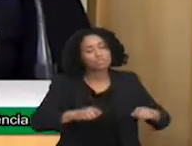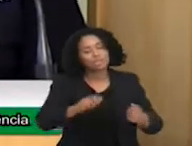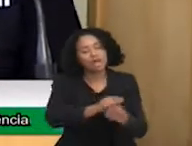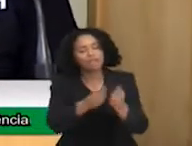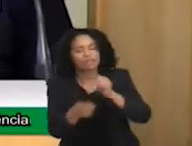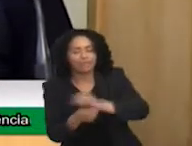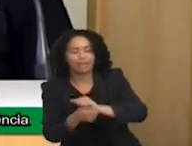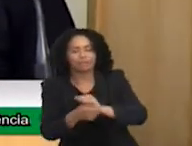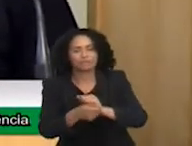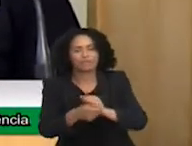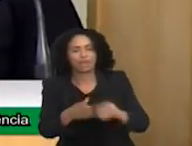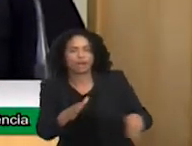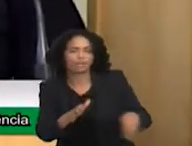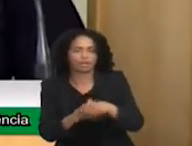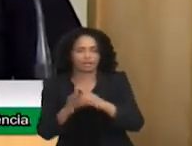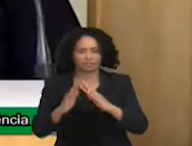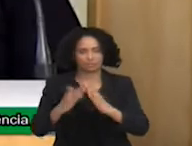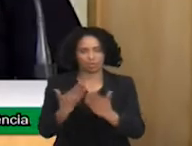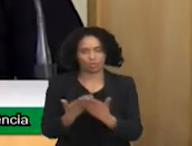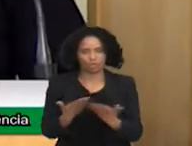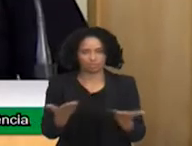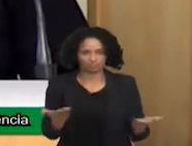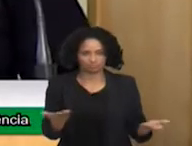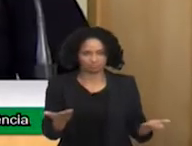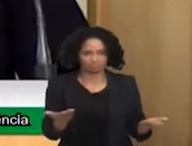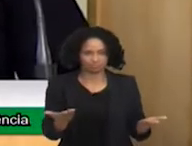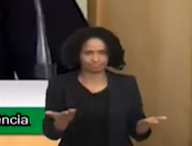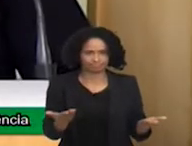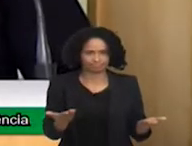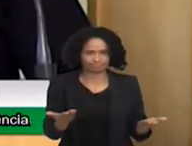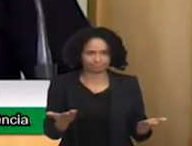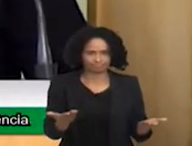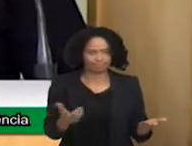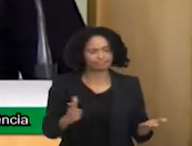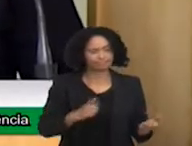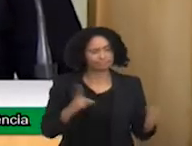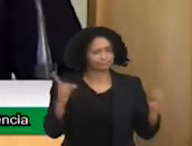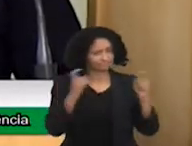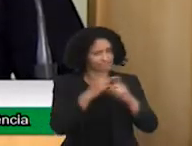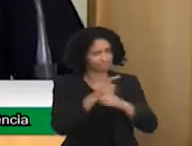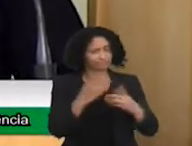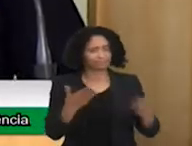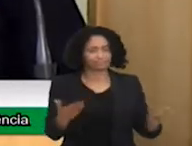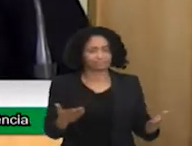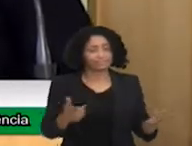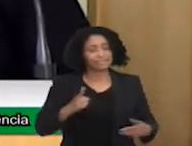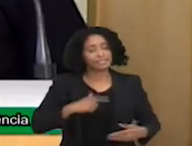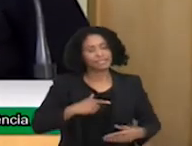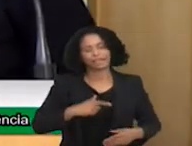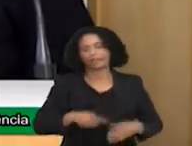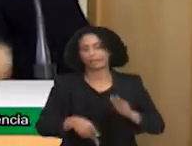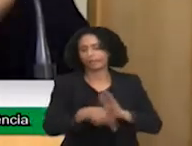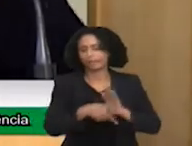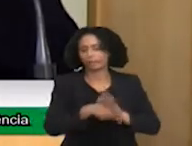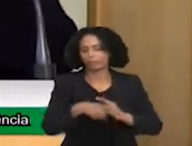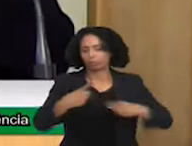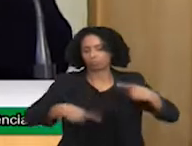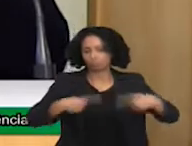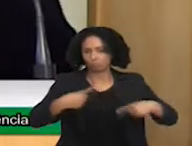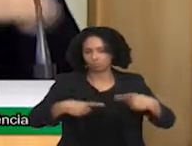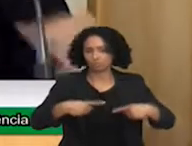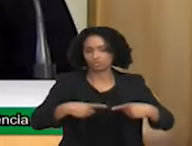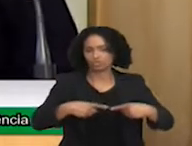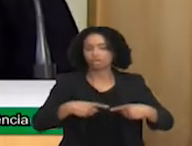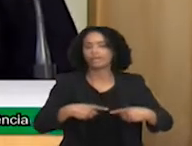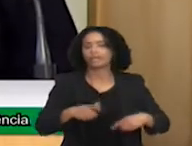as pessoas com deficiência. A política do RAPES, que é a rede de apoio psicossocial, que atende os autistas, que o autista,